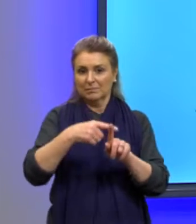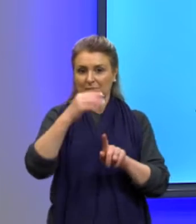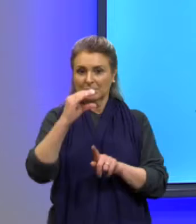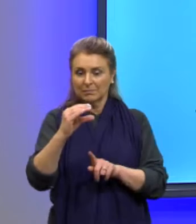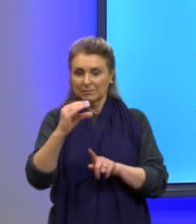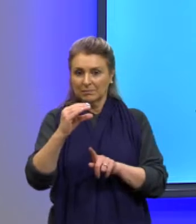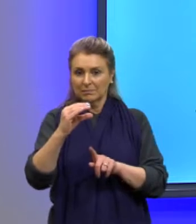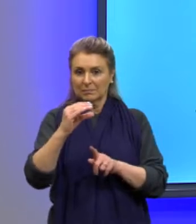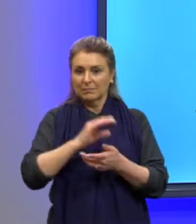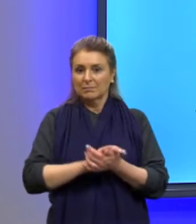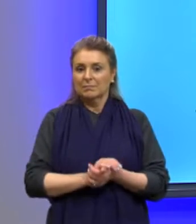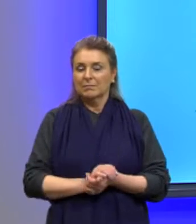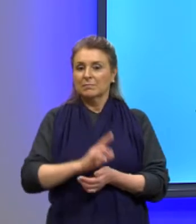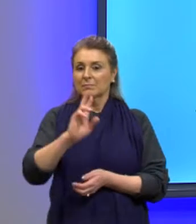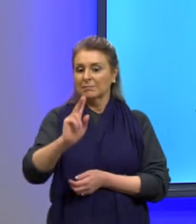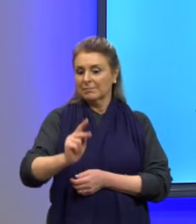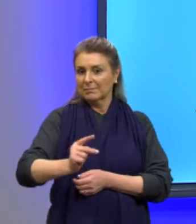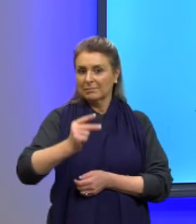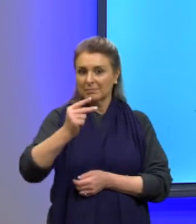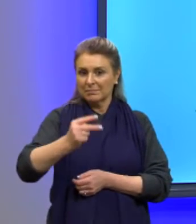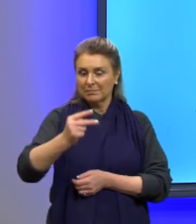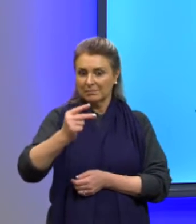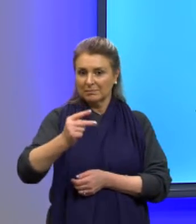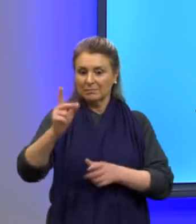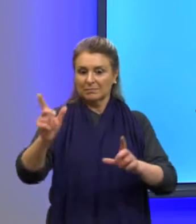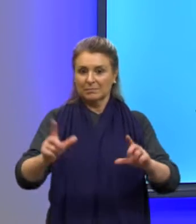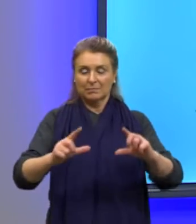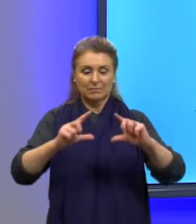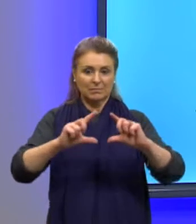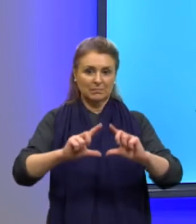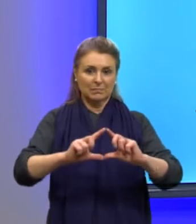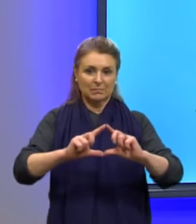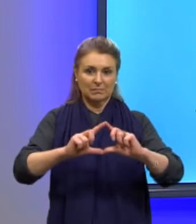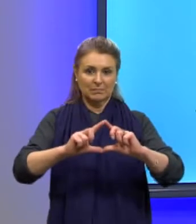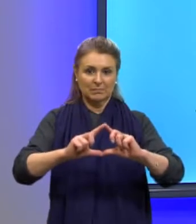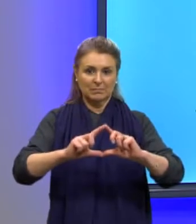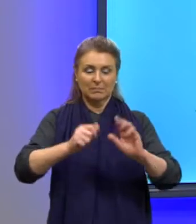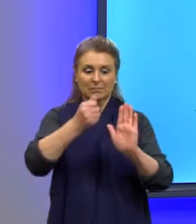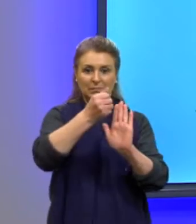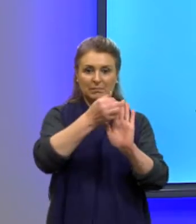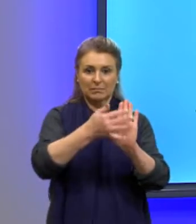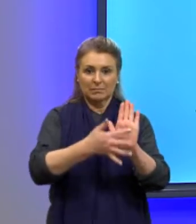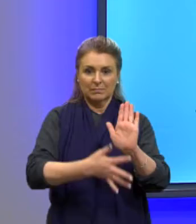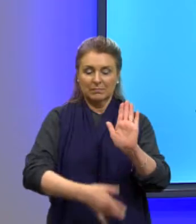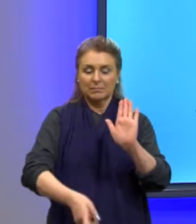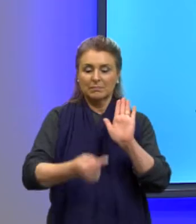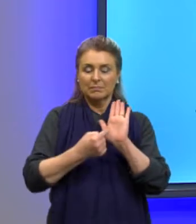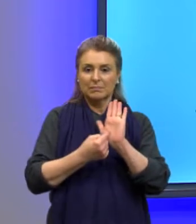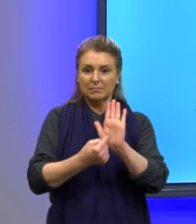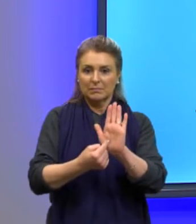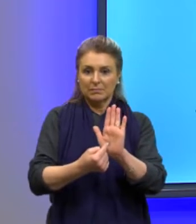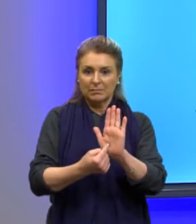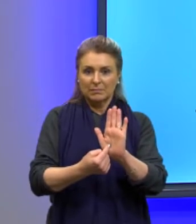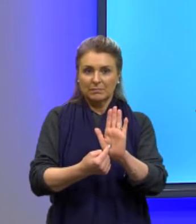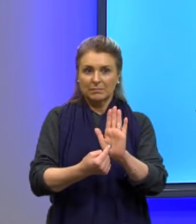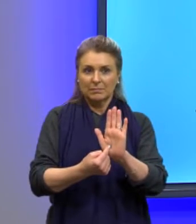Retomei aqui nesse segundo mapa a questão do delta, que é o nosso discriminante. E aí eu mostro nesse,